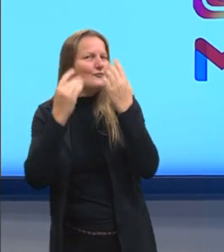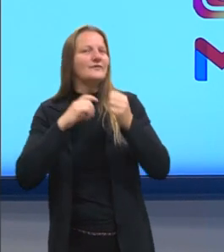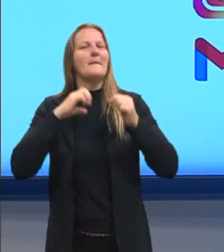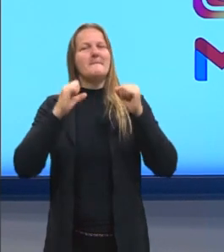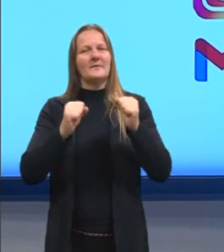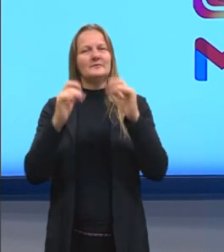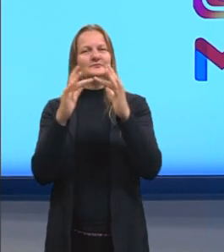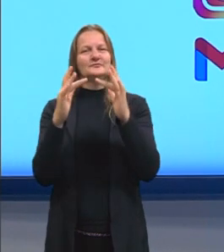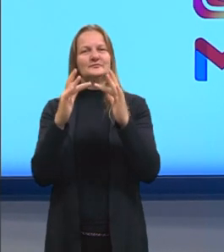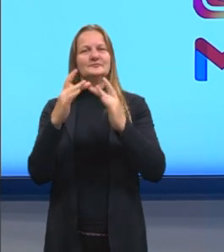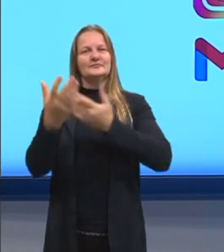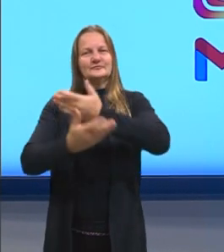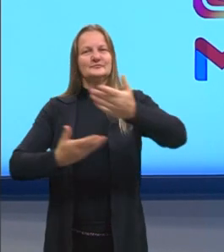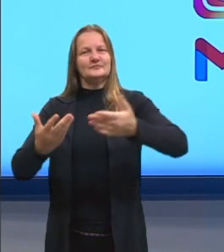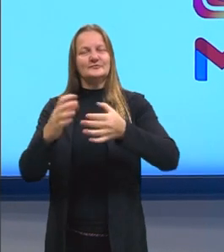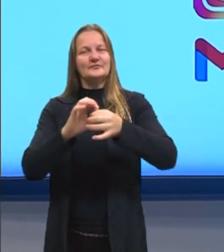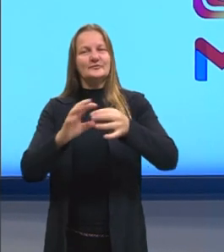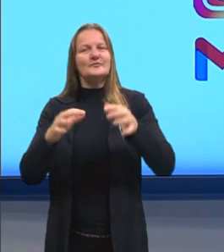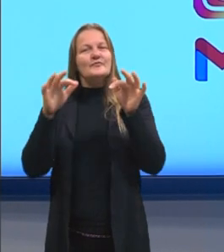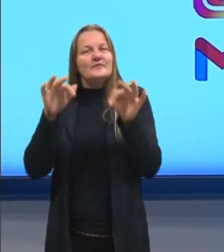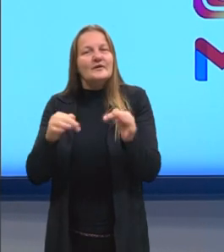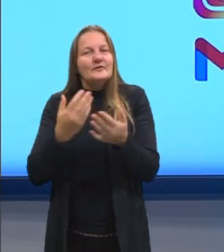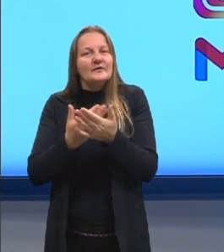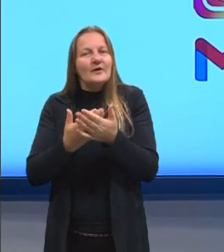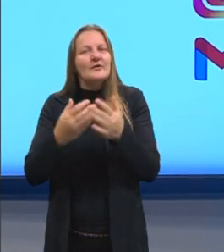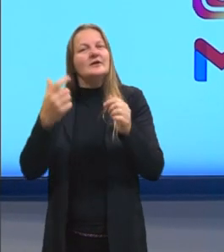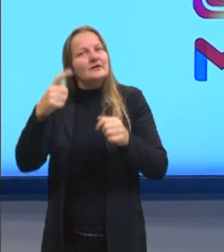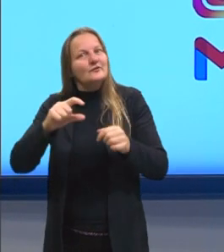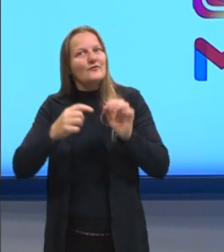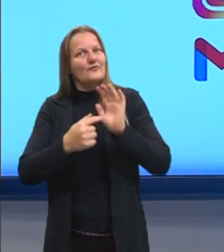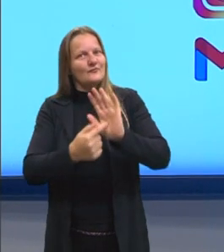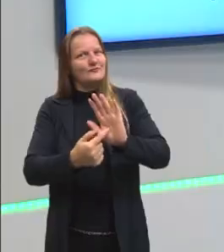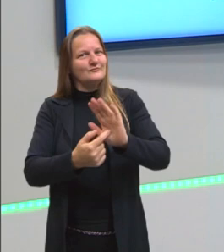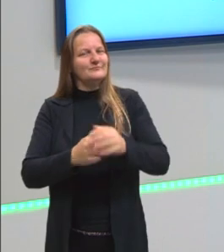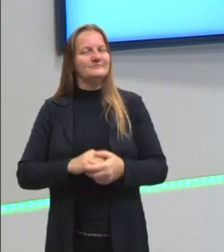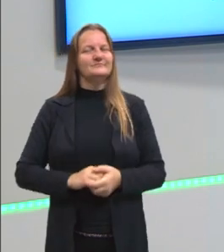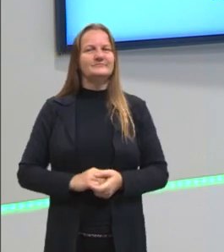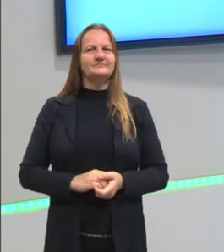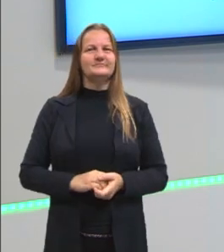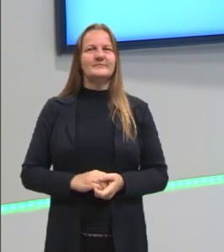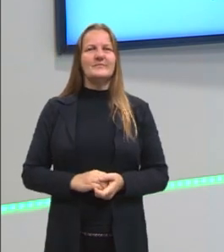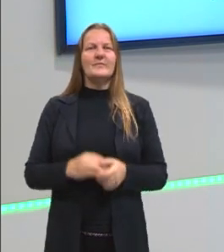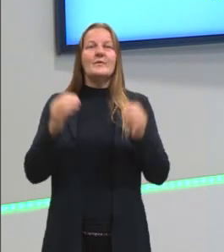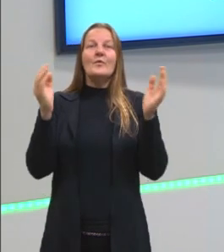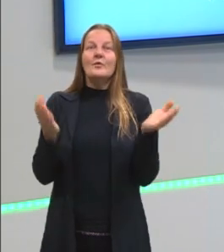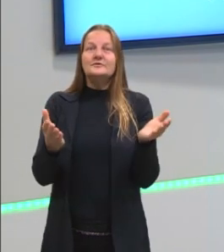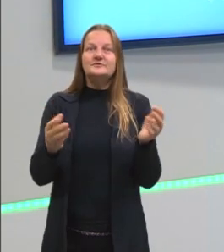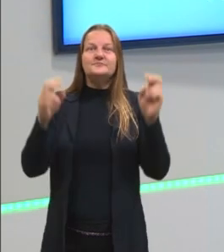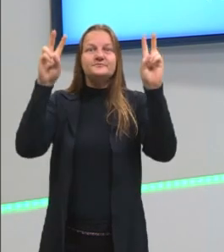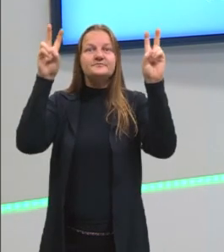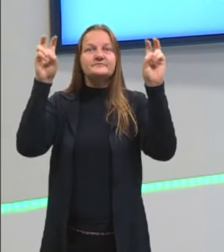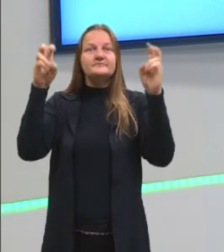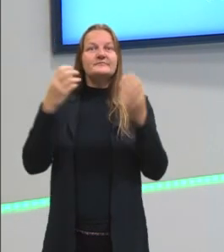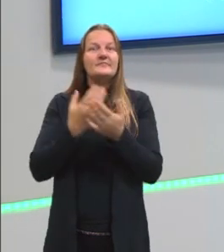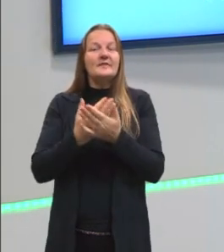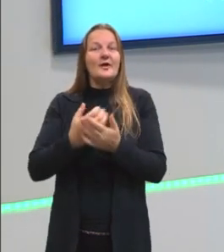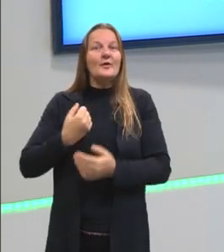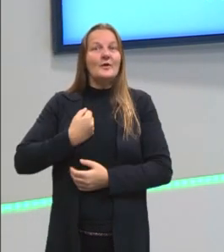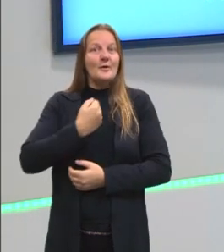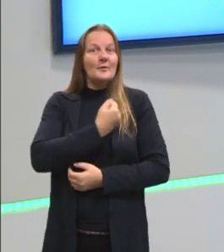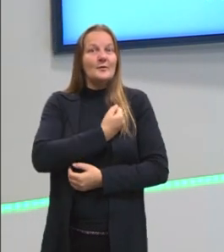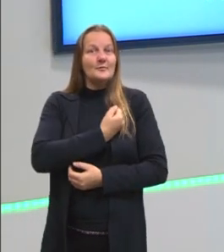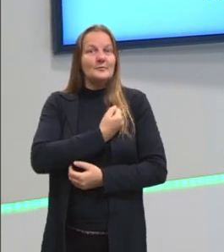podem ficar à vontade. No finalzinho da aula, coloco de novo para vocês. Nós vamos então hoje para nossa aula de